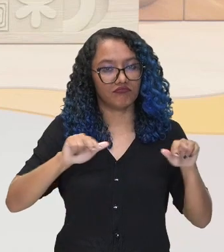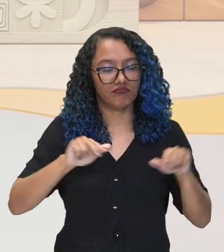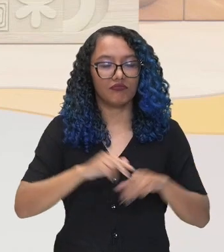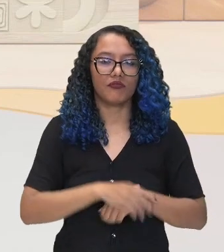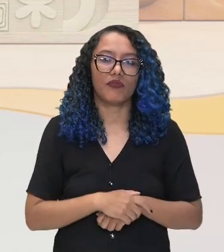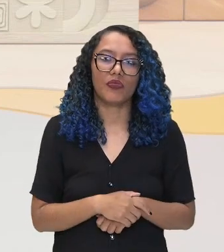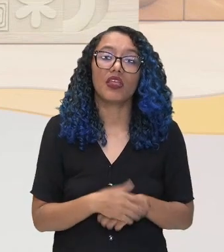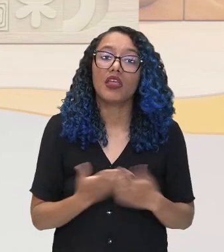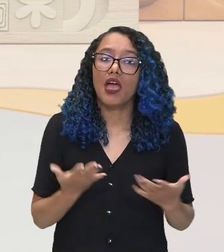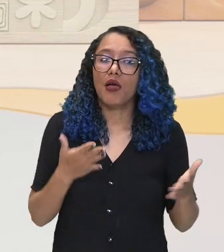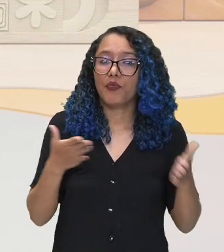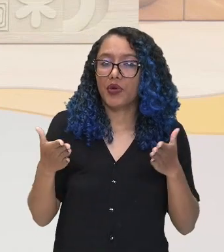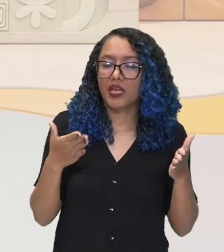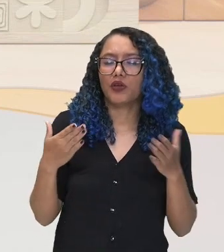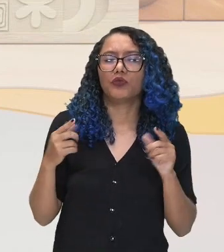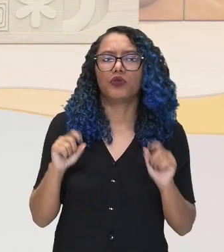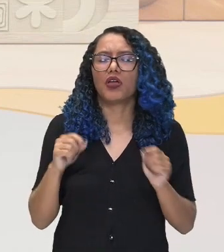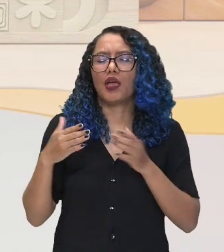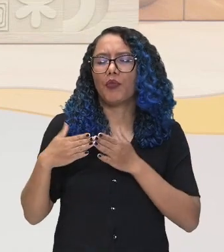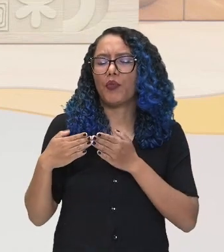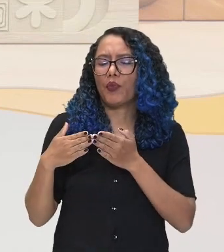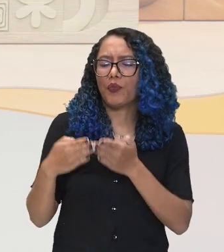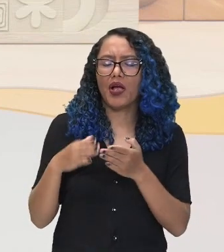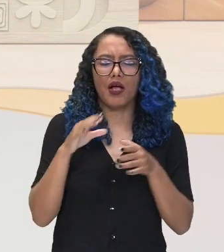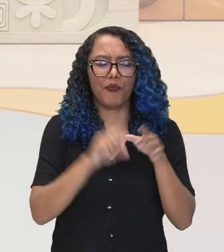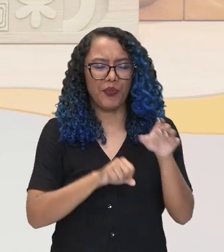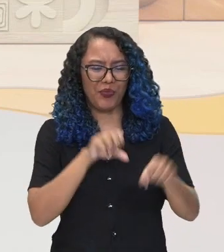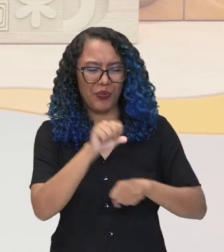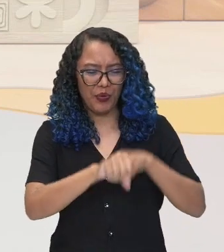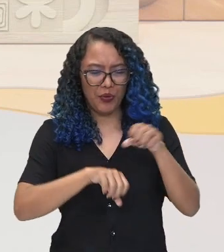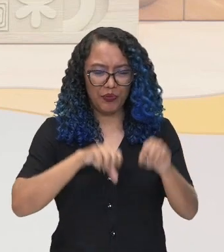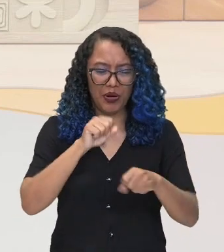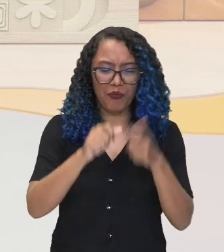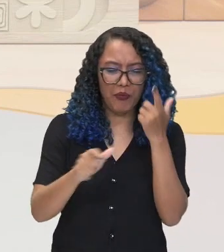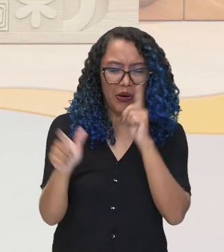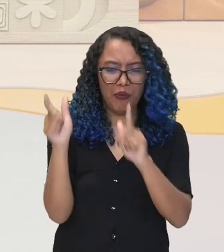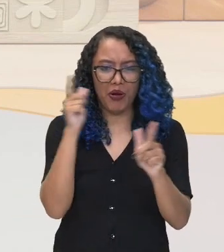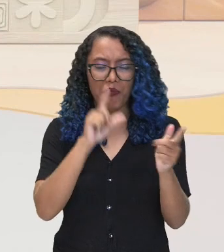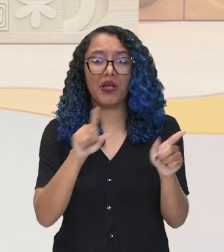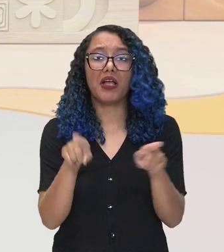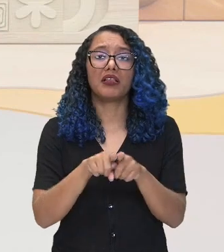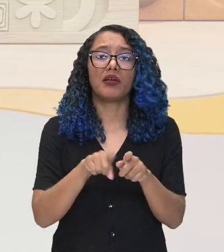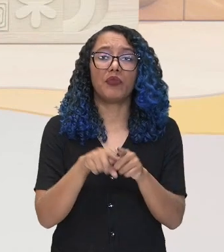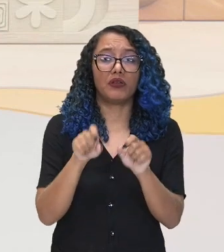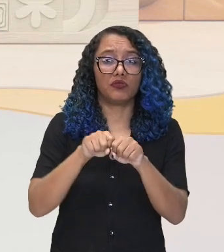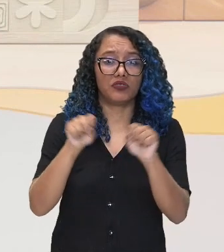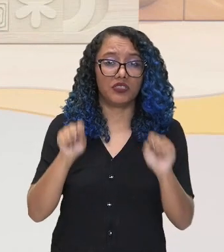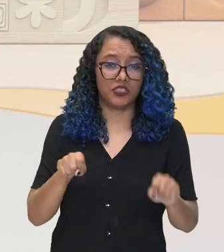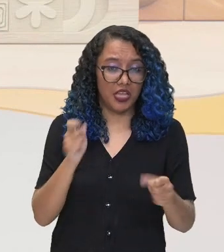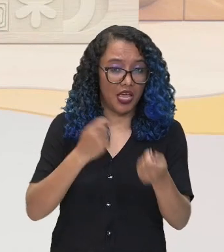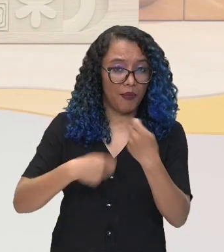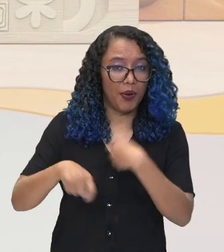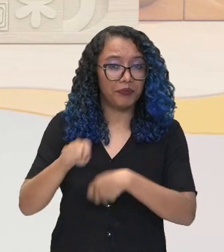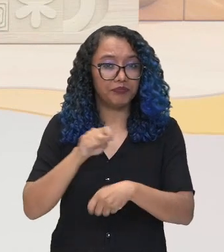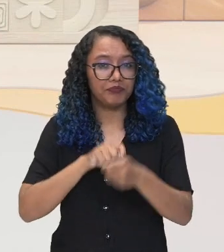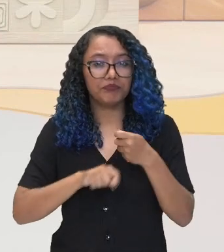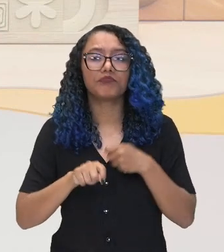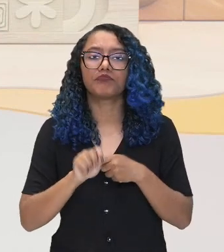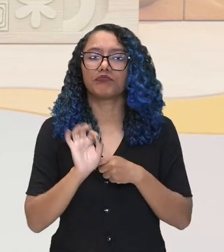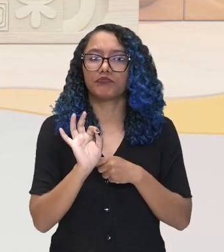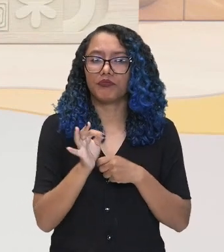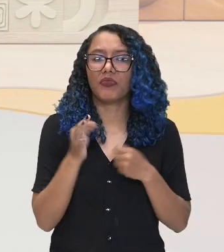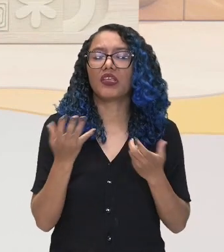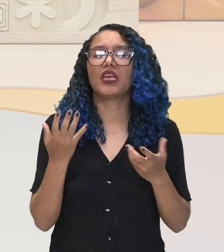período de grandes navegações, de conquista, aquela política mercantilista em que os países europeus, as nações